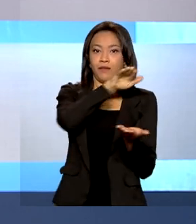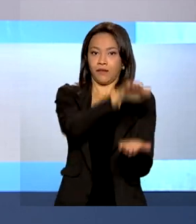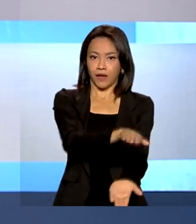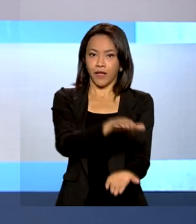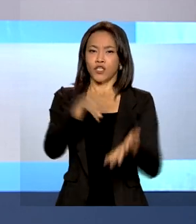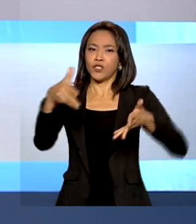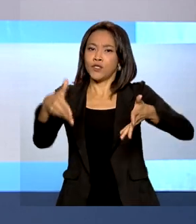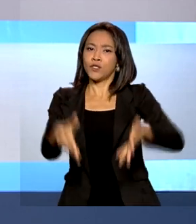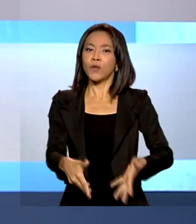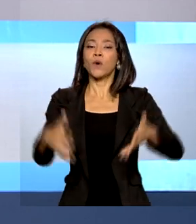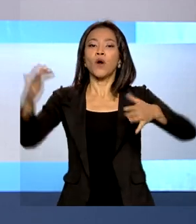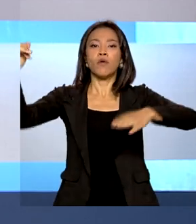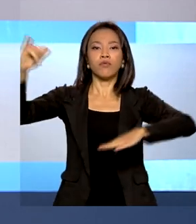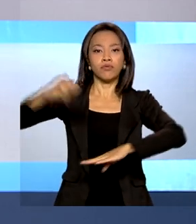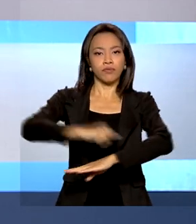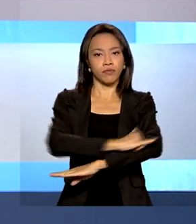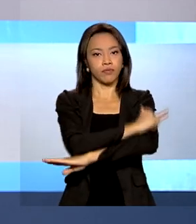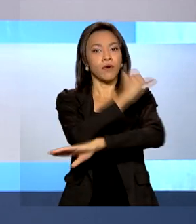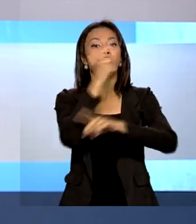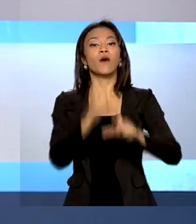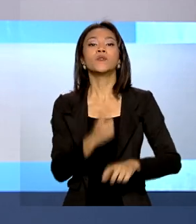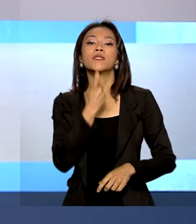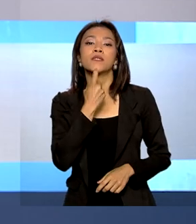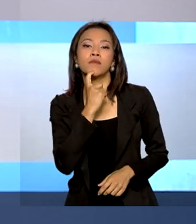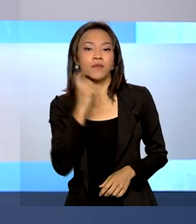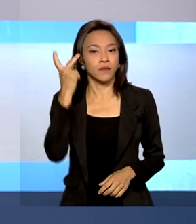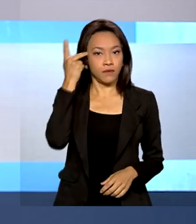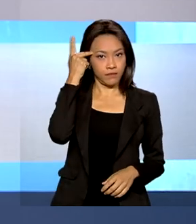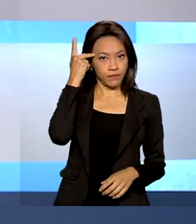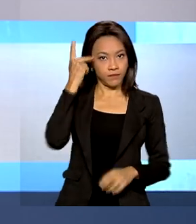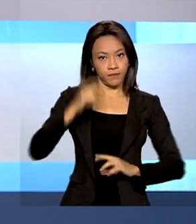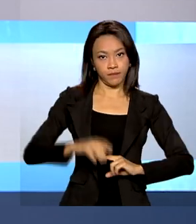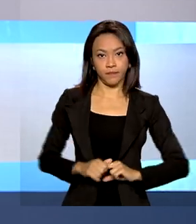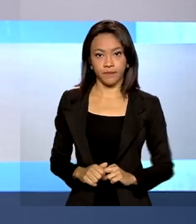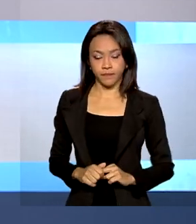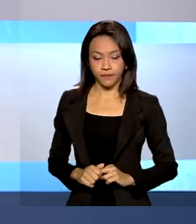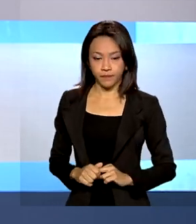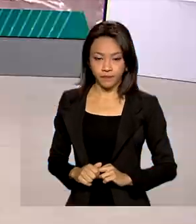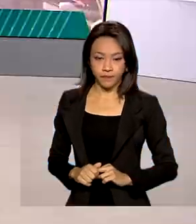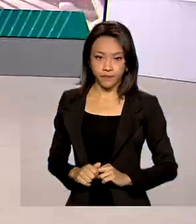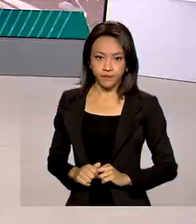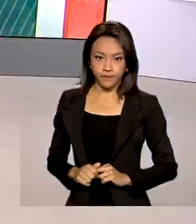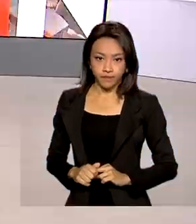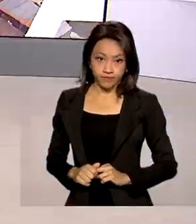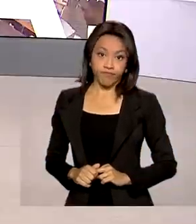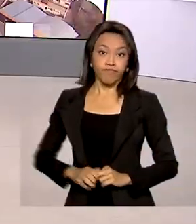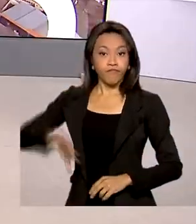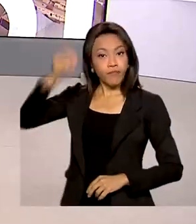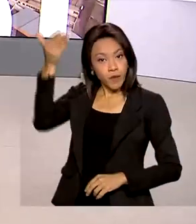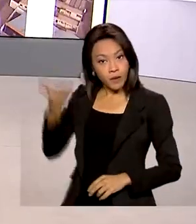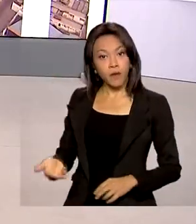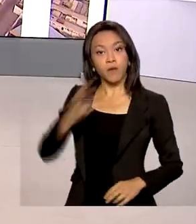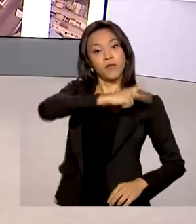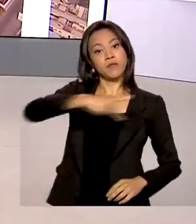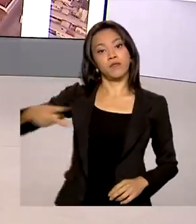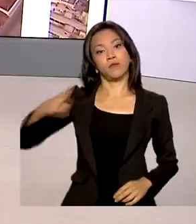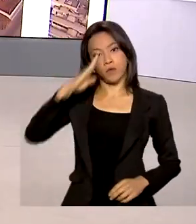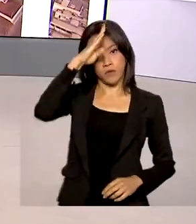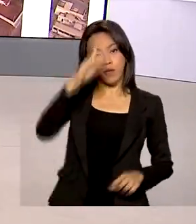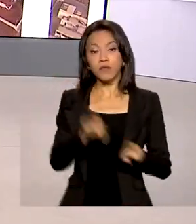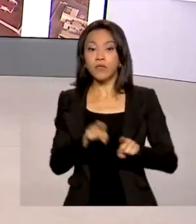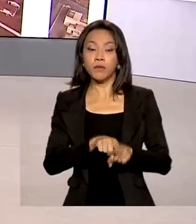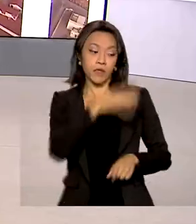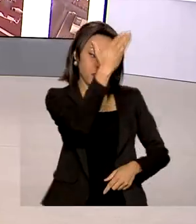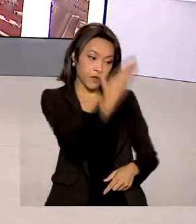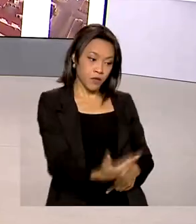no Aeroporto Internacional de Viracopos, em Campinas, São Paulo. O presidente Jair Bolsonaro e o ministro